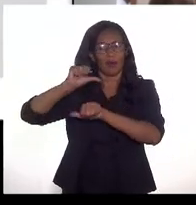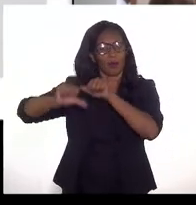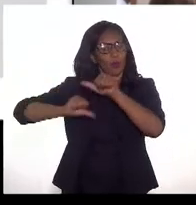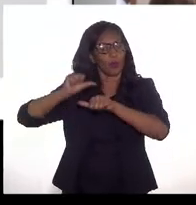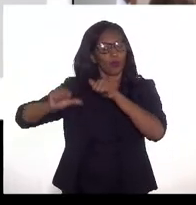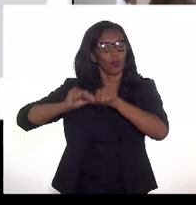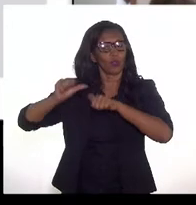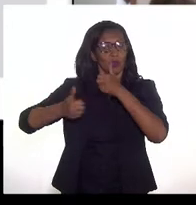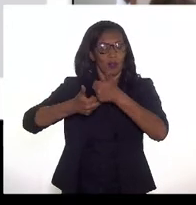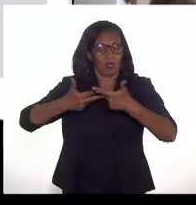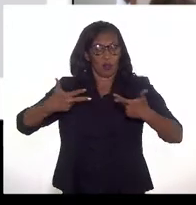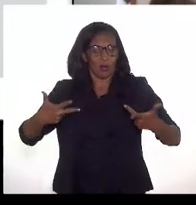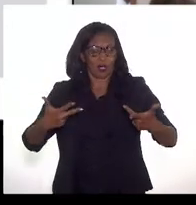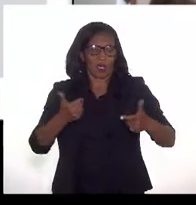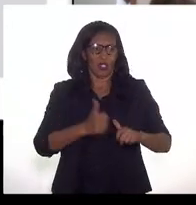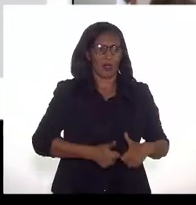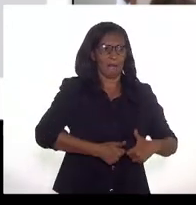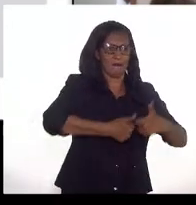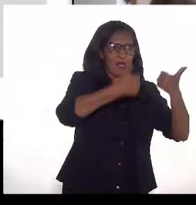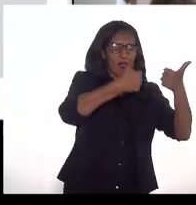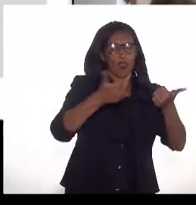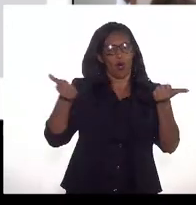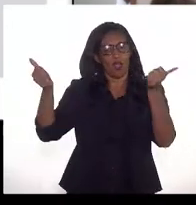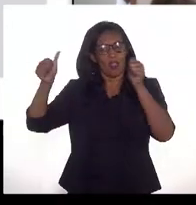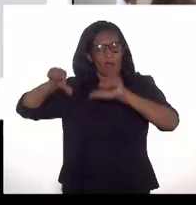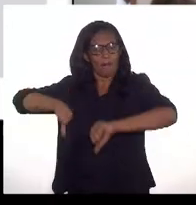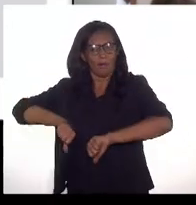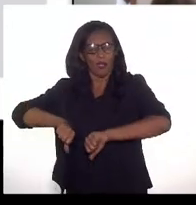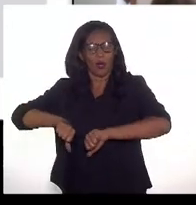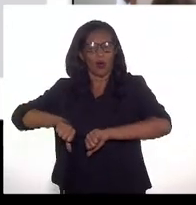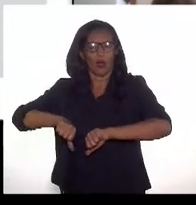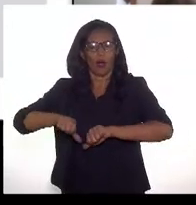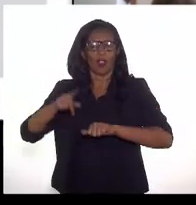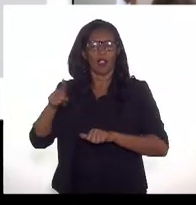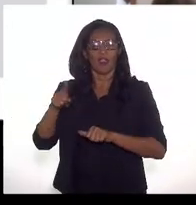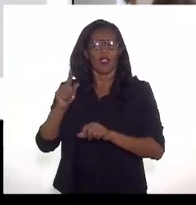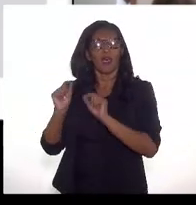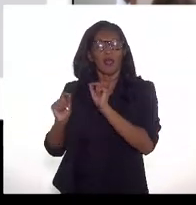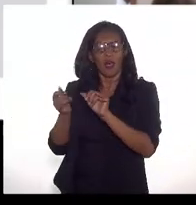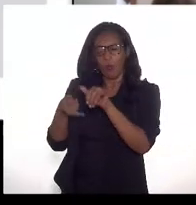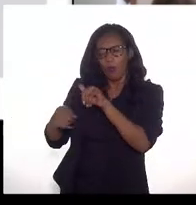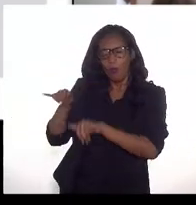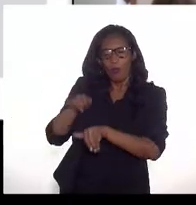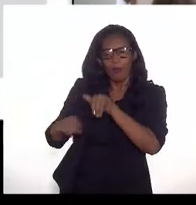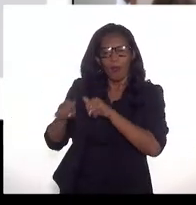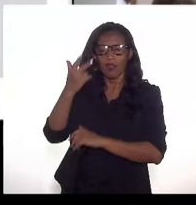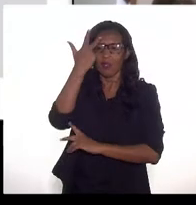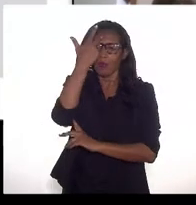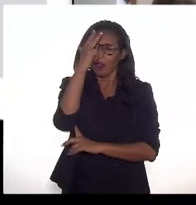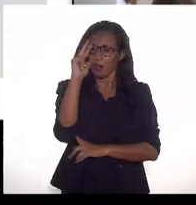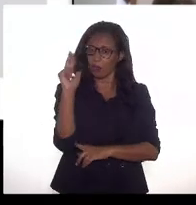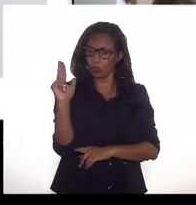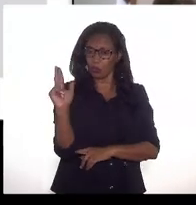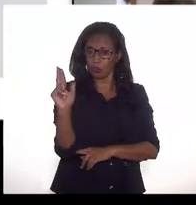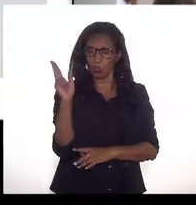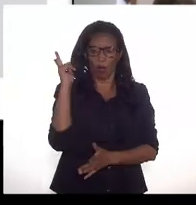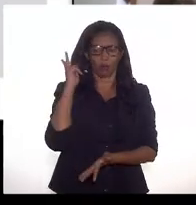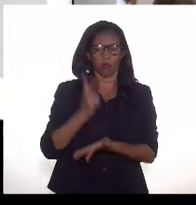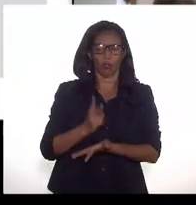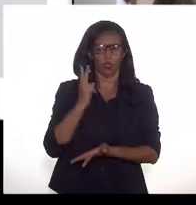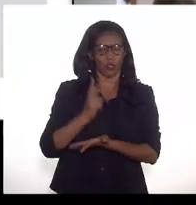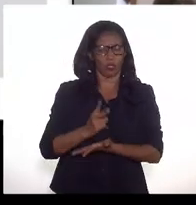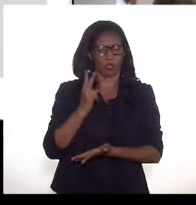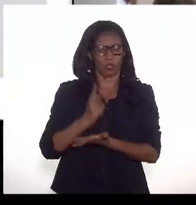melhor, ora, ele é um pouco pior, enfim, porque não é uma substância natural constante.